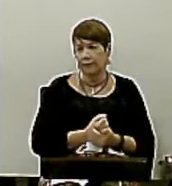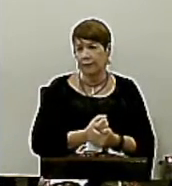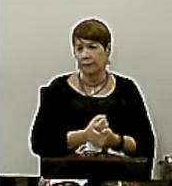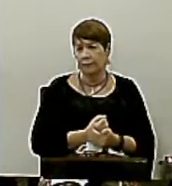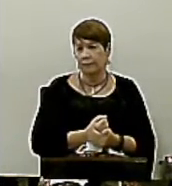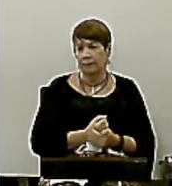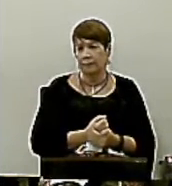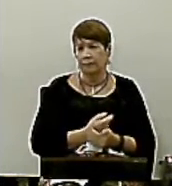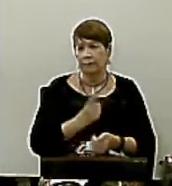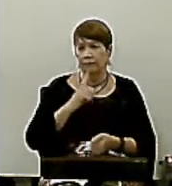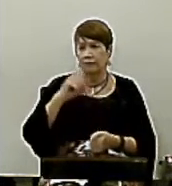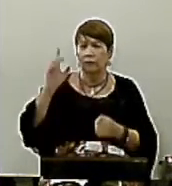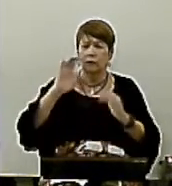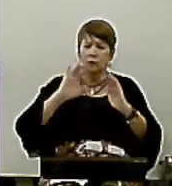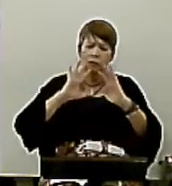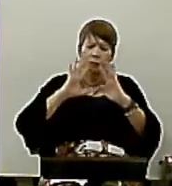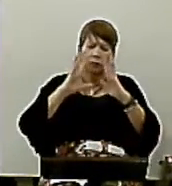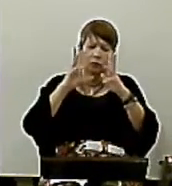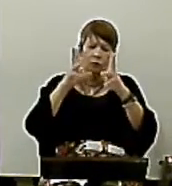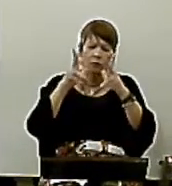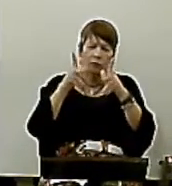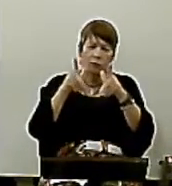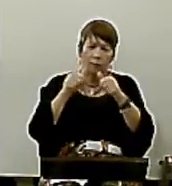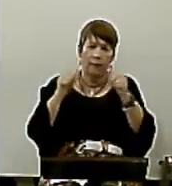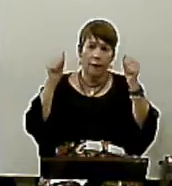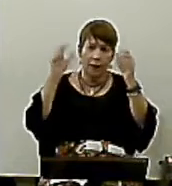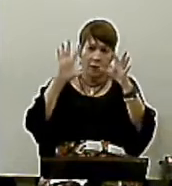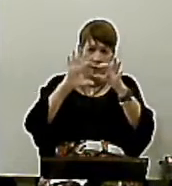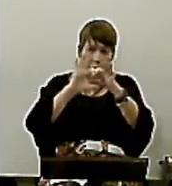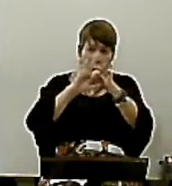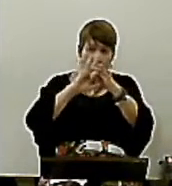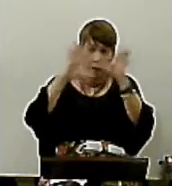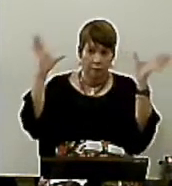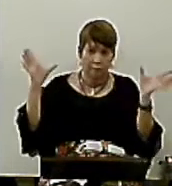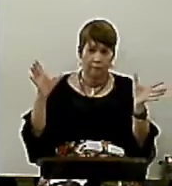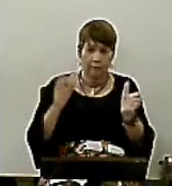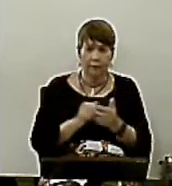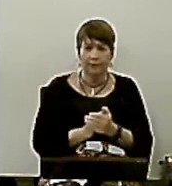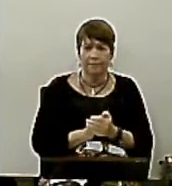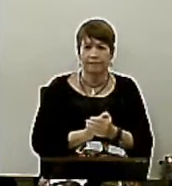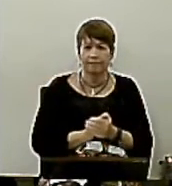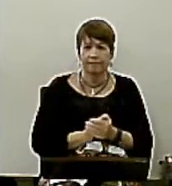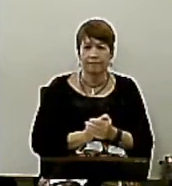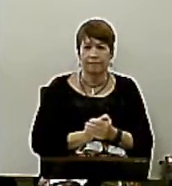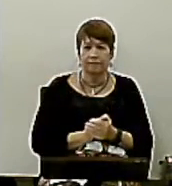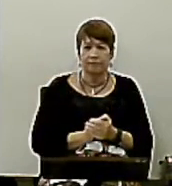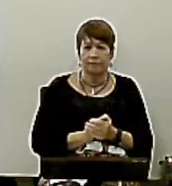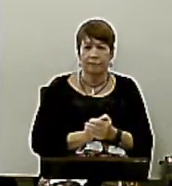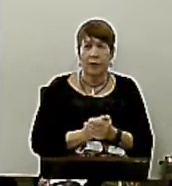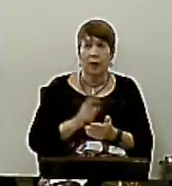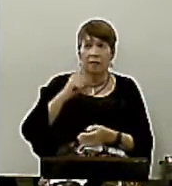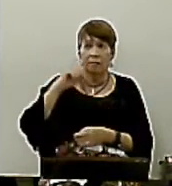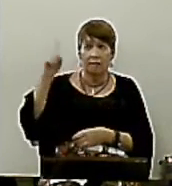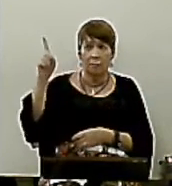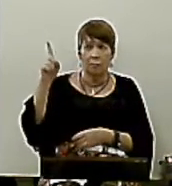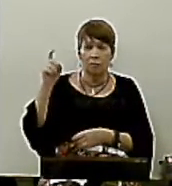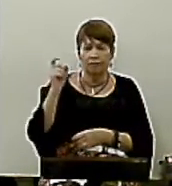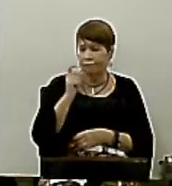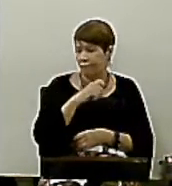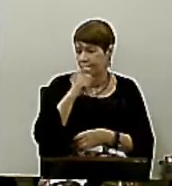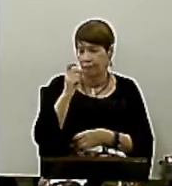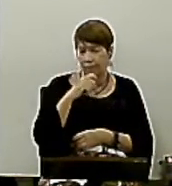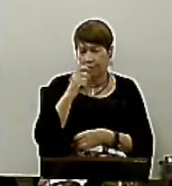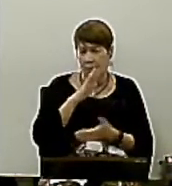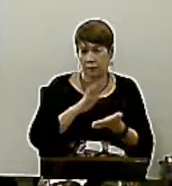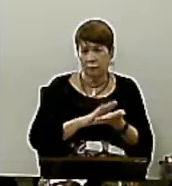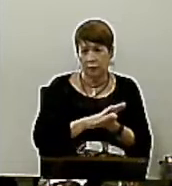Deus é totalmente livre Mas no entanto É impossível Para Deus mentir E ser injusto Pois se assim